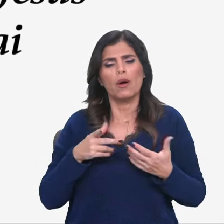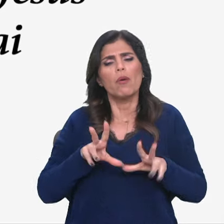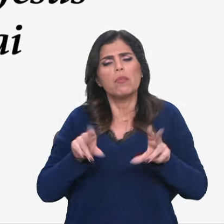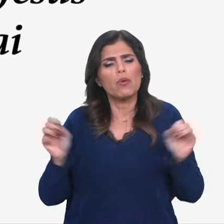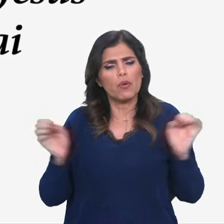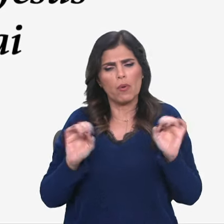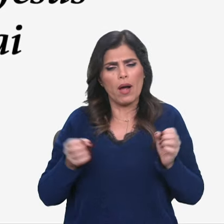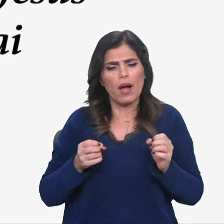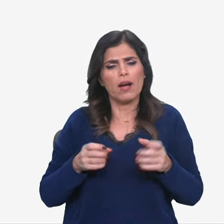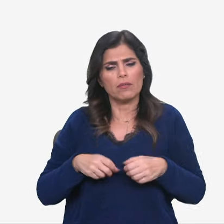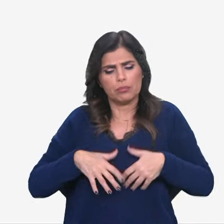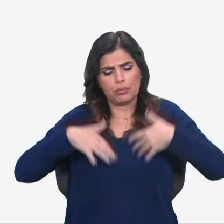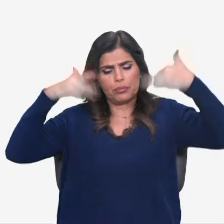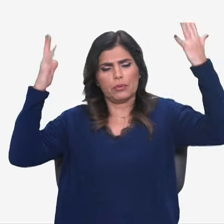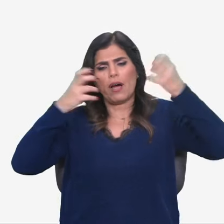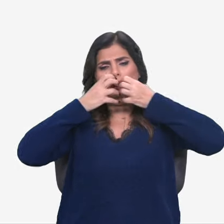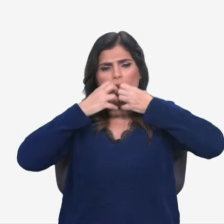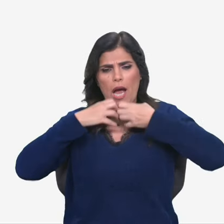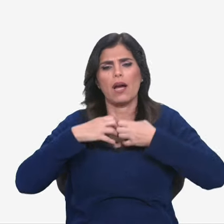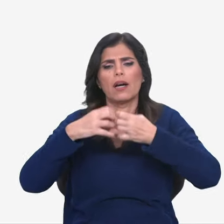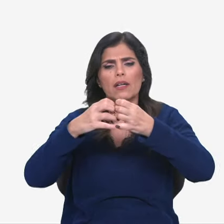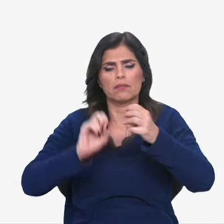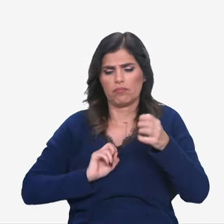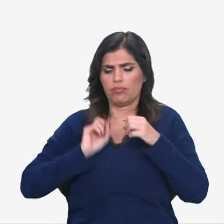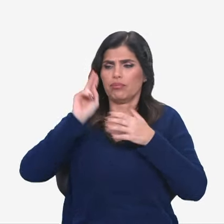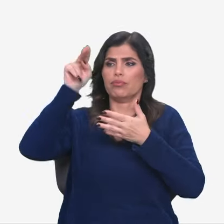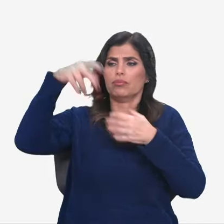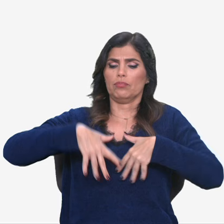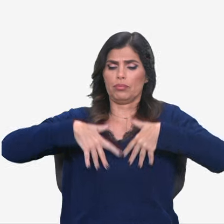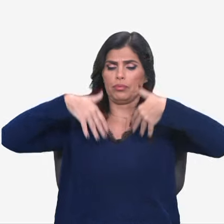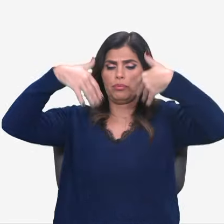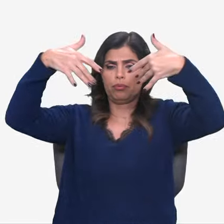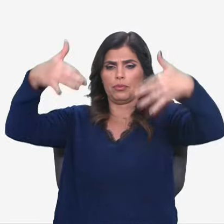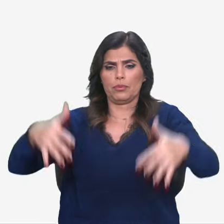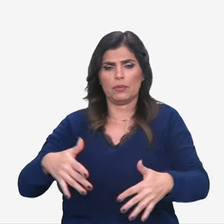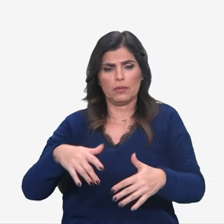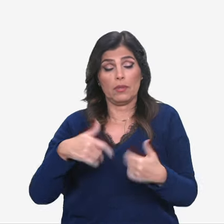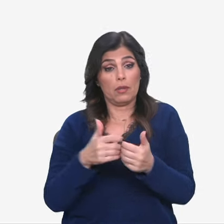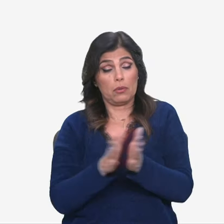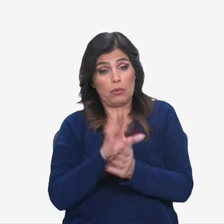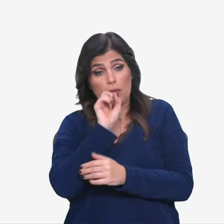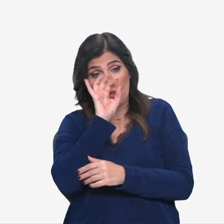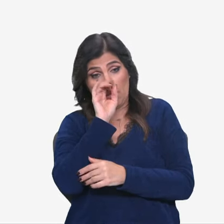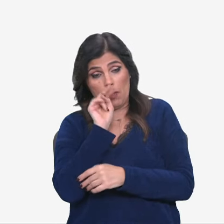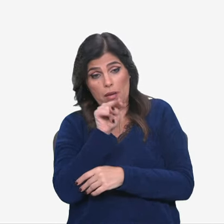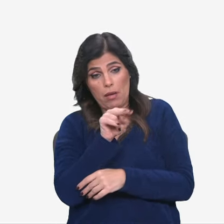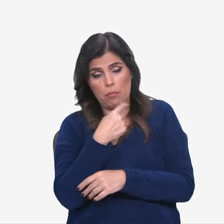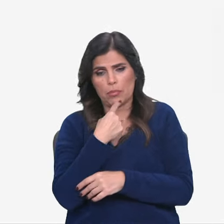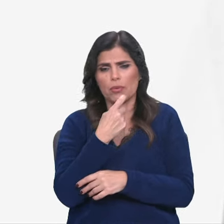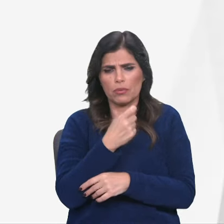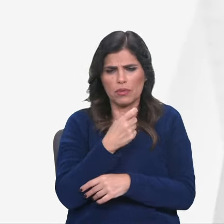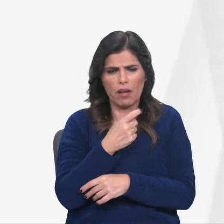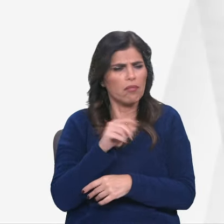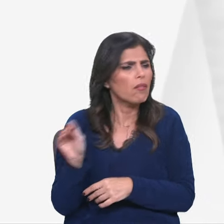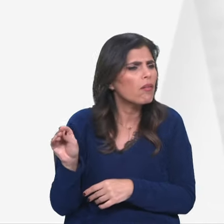violentamente, soltou um forte grito e saiu dele. Ficaram todos tão admirados que perguntavam uns